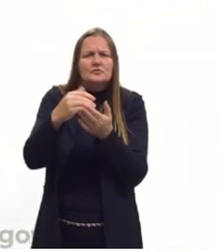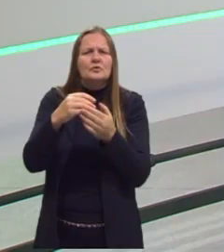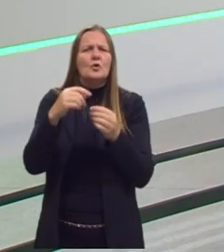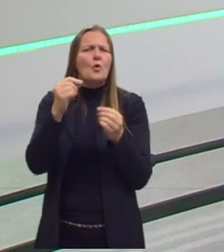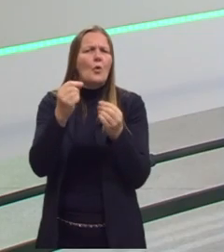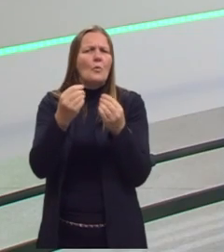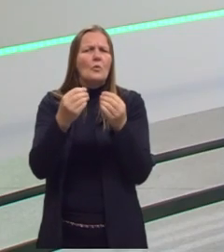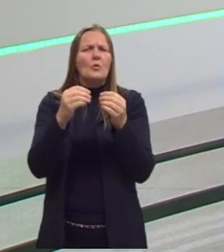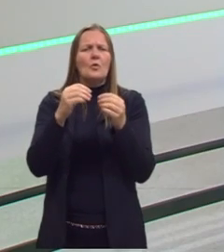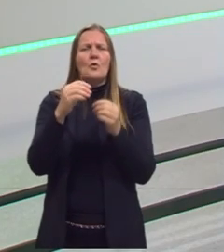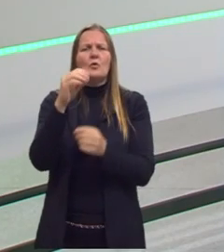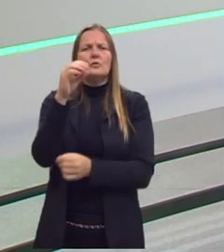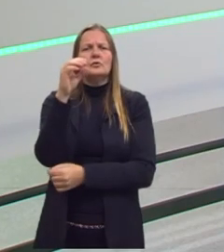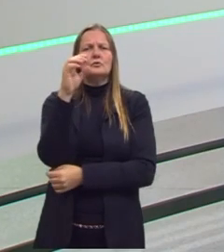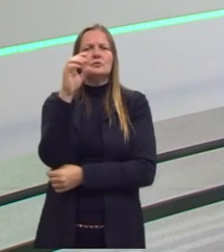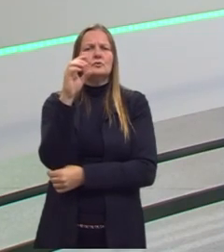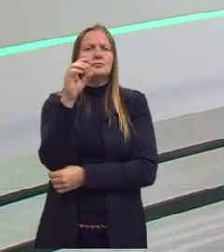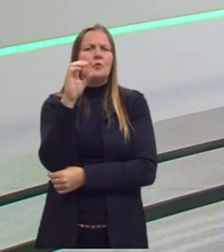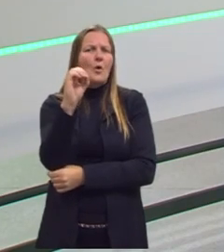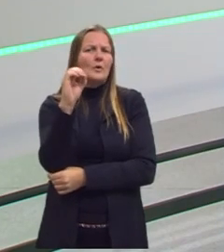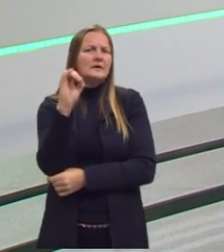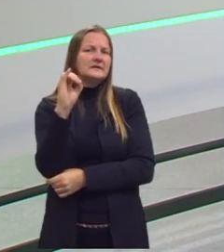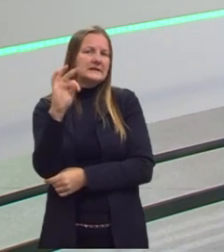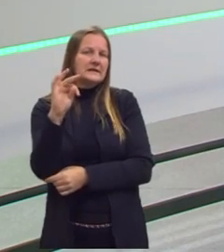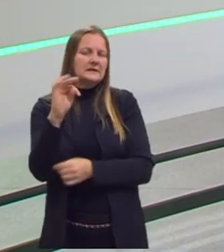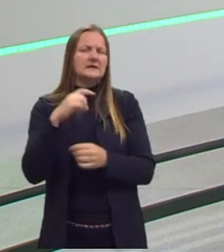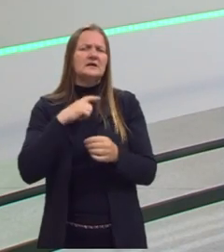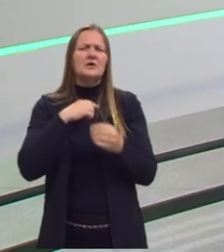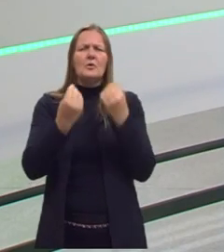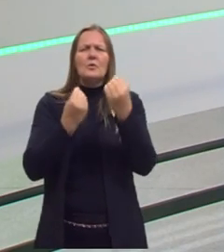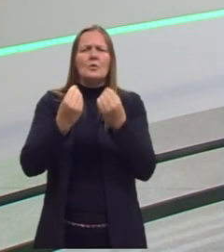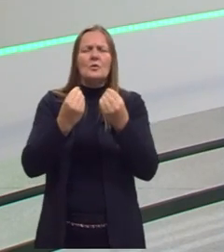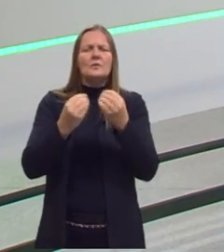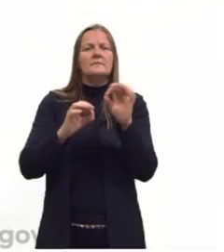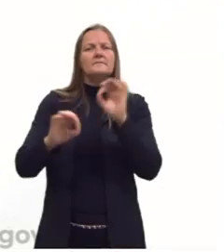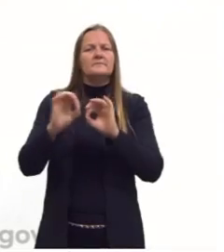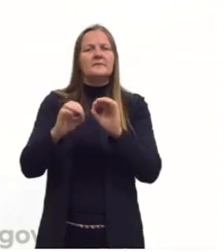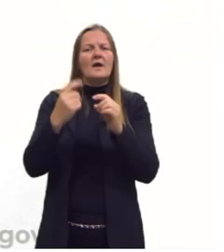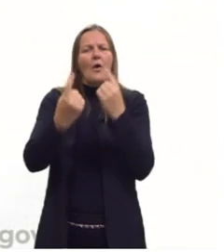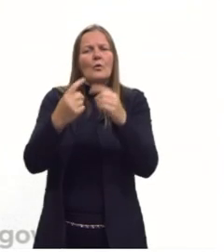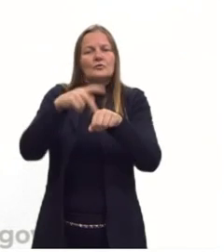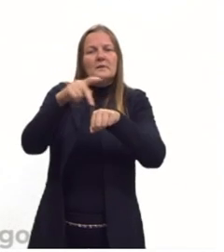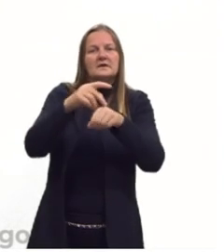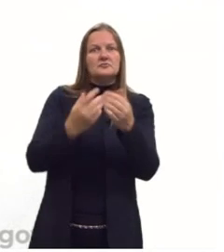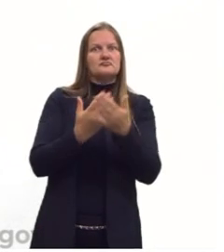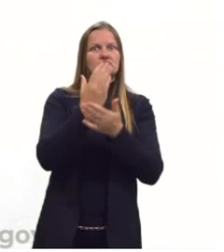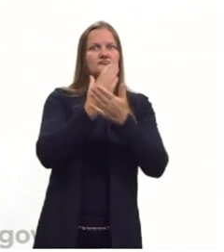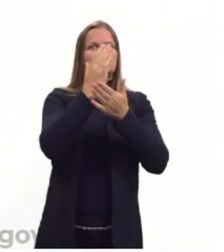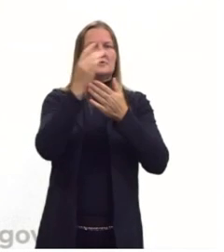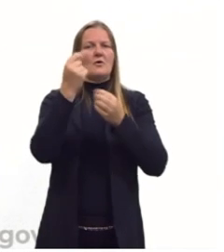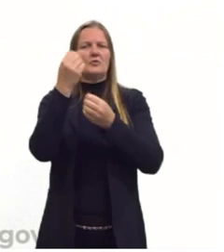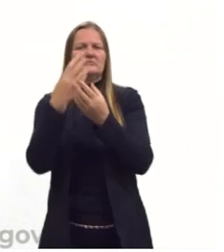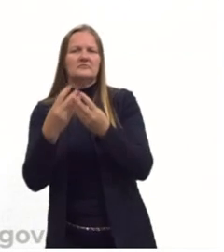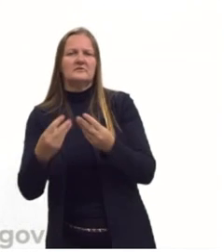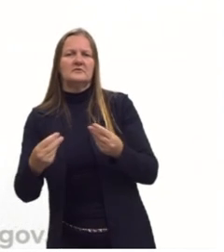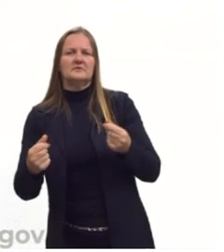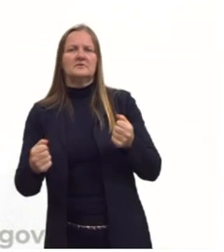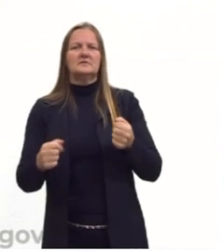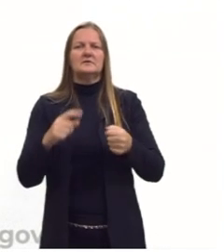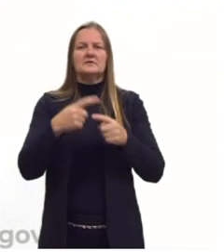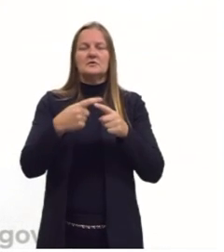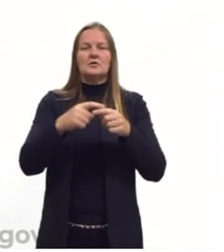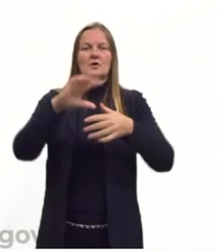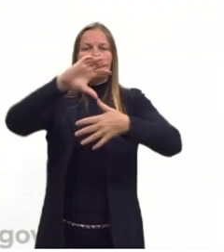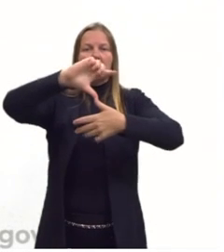que alguns países se especializam em ganhar e outros em perder. Nossa comarca no mundo, que hoje chamamos